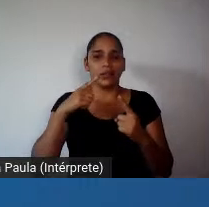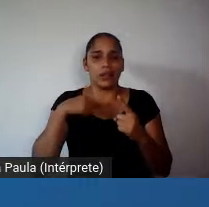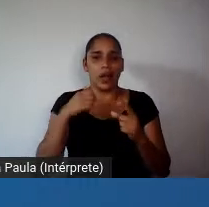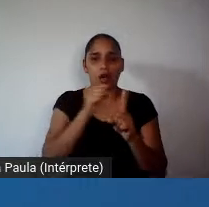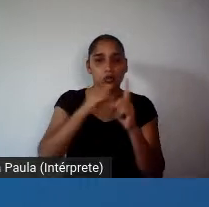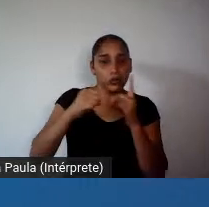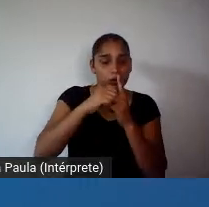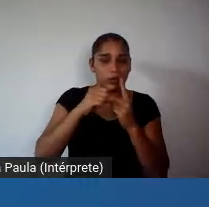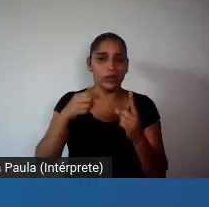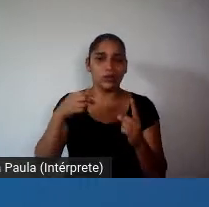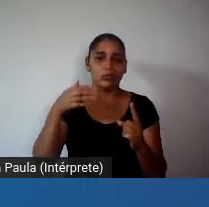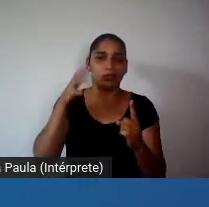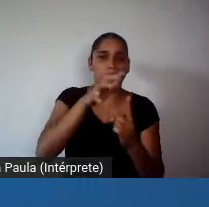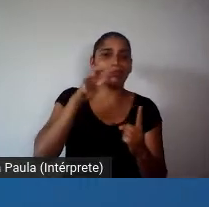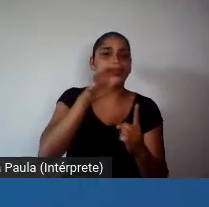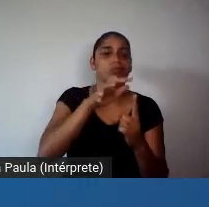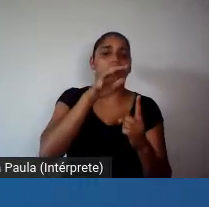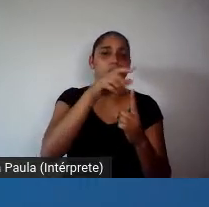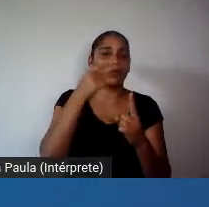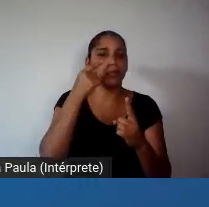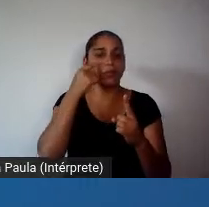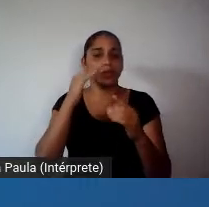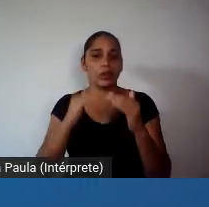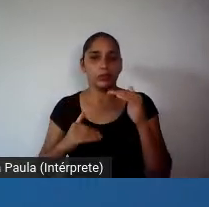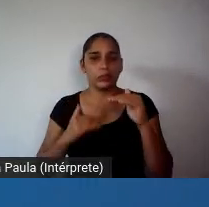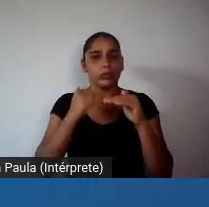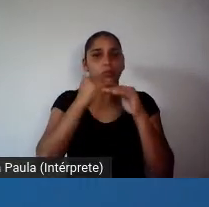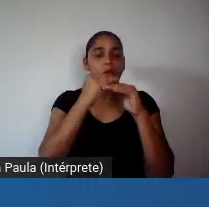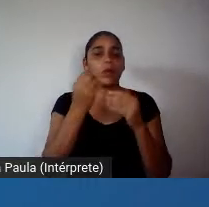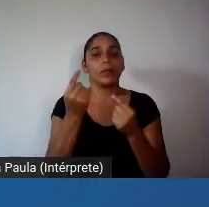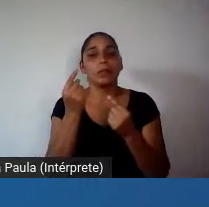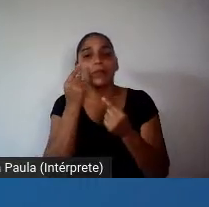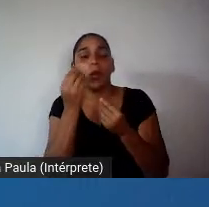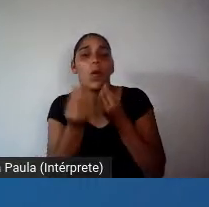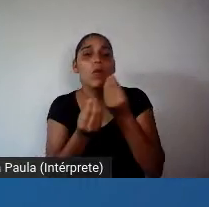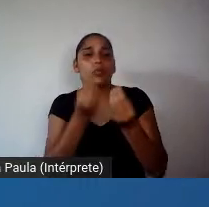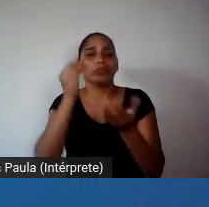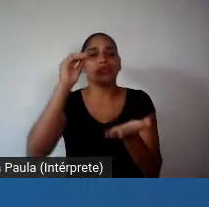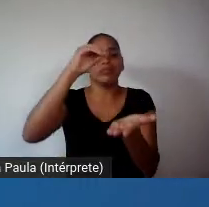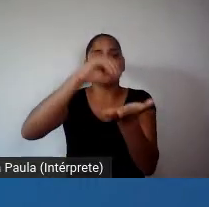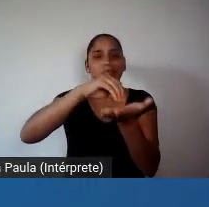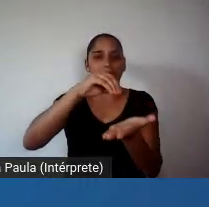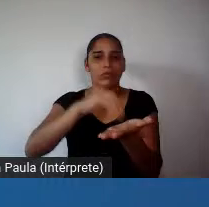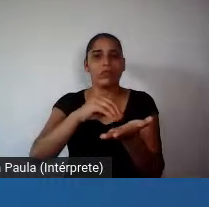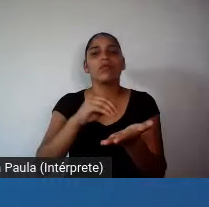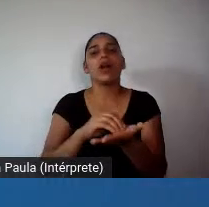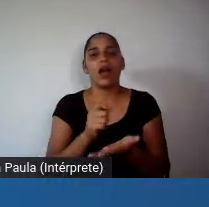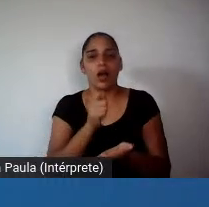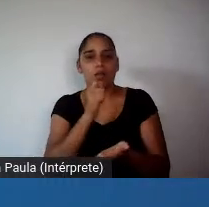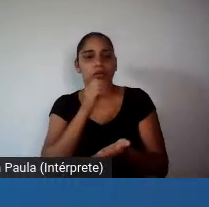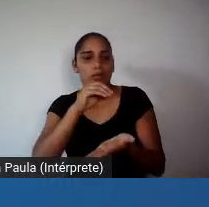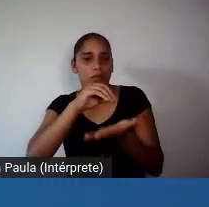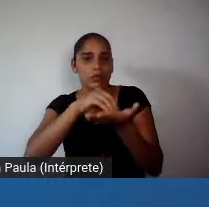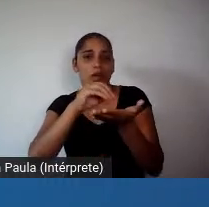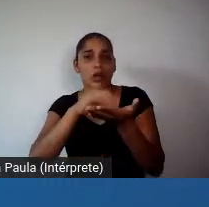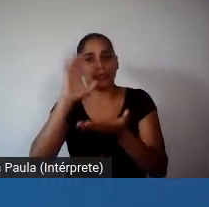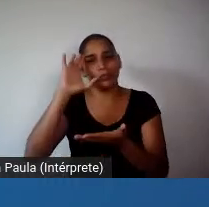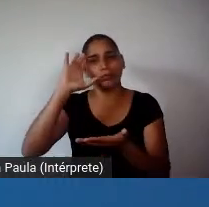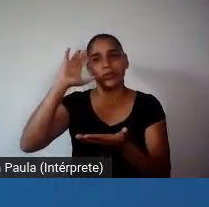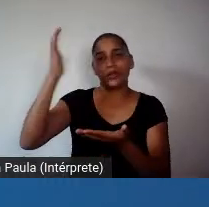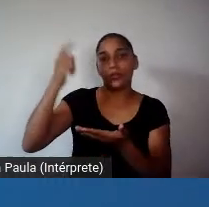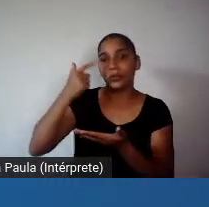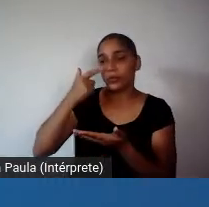conseguiu algumas compensações, mas elas estão muito aquém, né, da, da, da, da possibilidade de solucionar, ou de